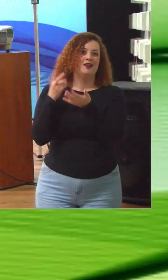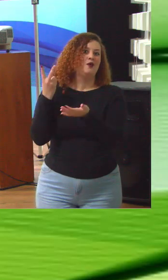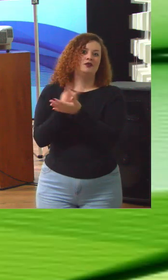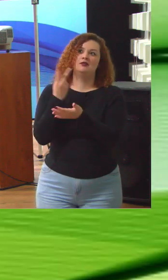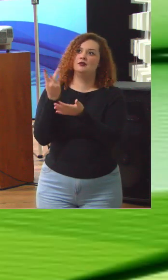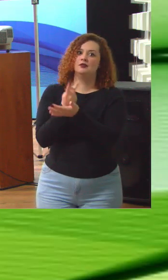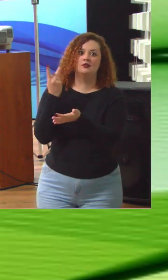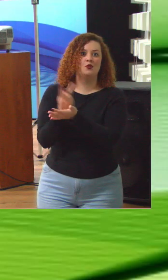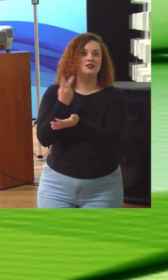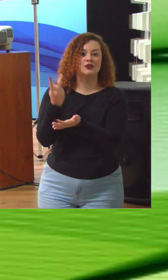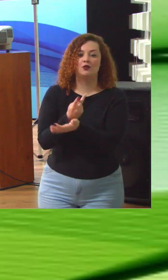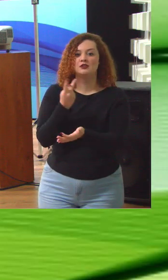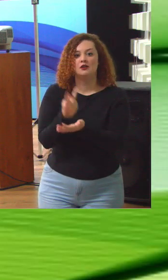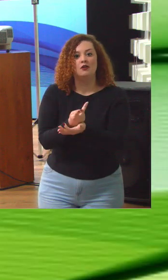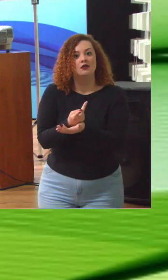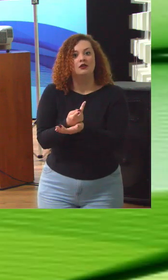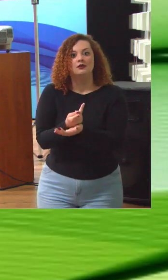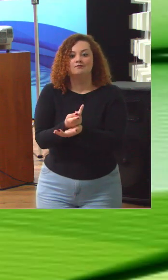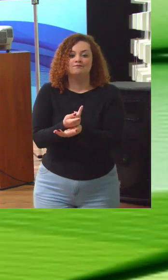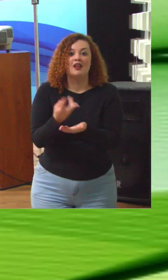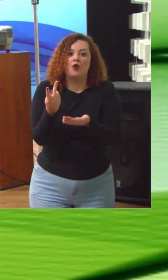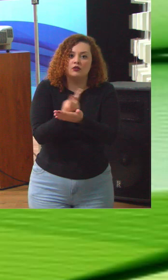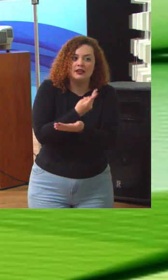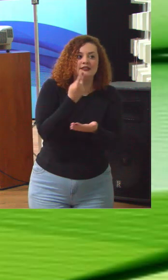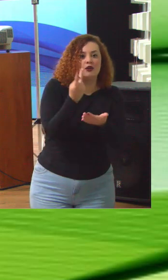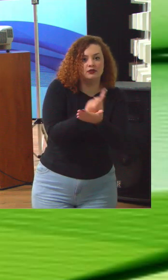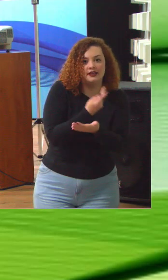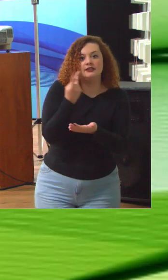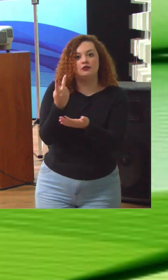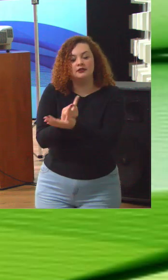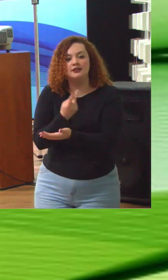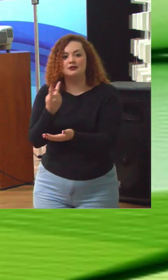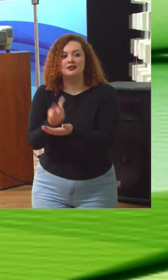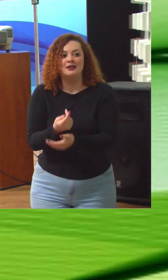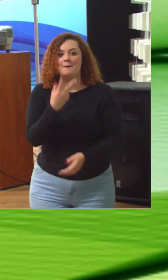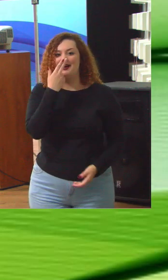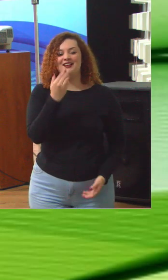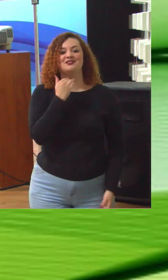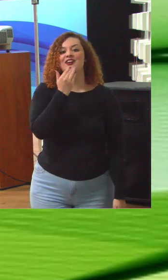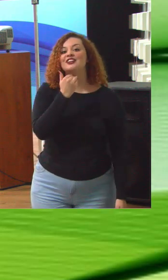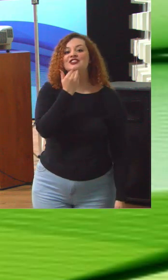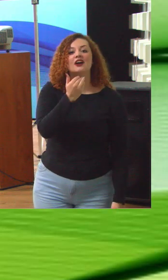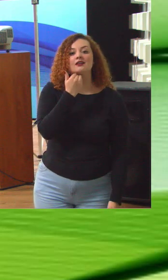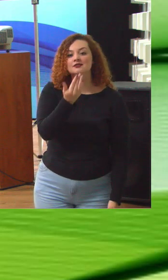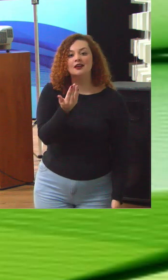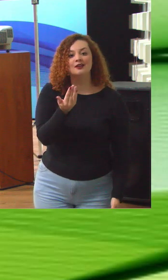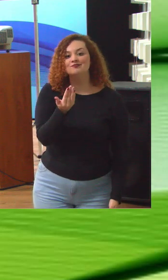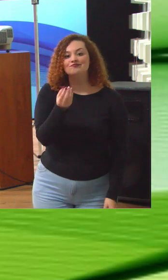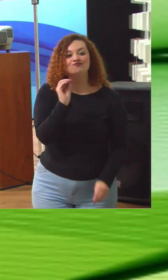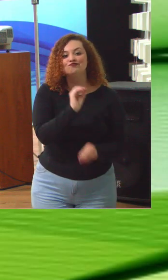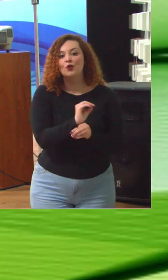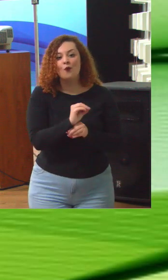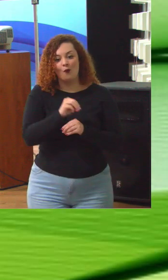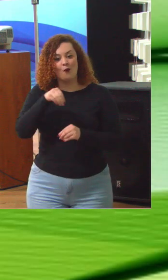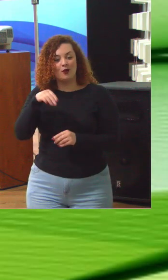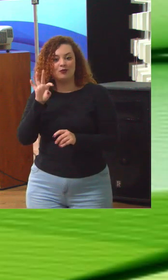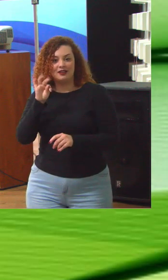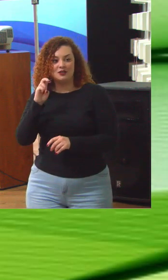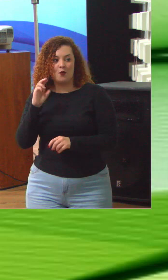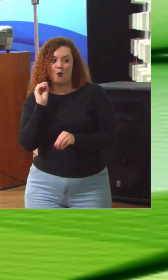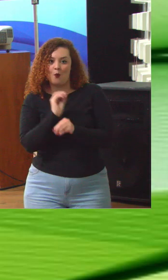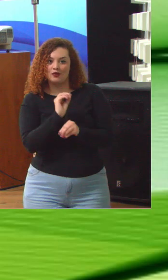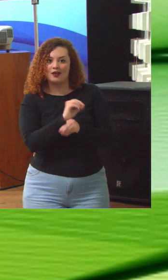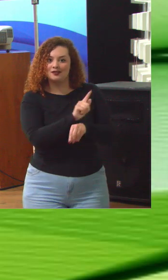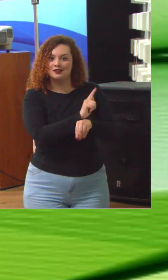estaríamos meramente enxugando gelo. E daí que o Tribunal expandiu a sua atuação para tratar daquelas questões de